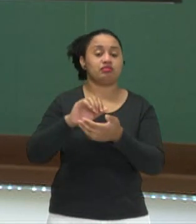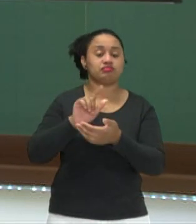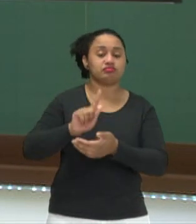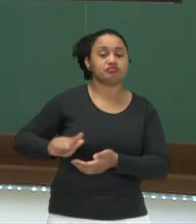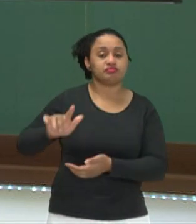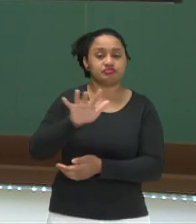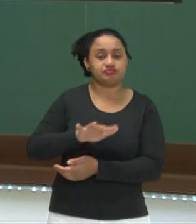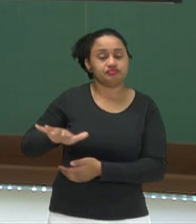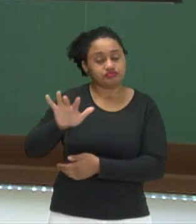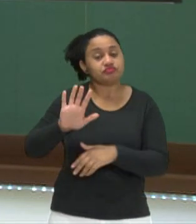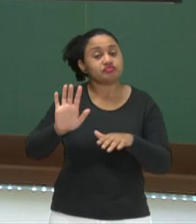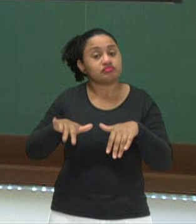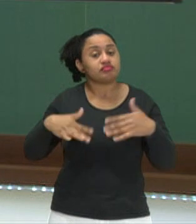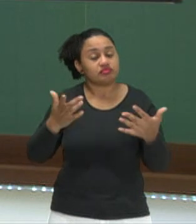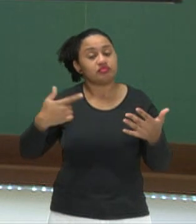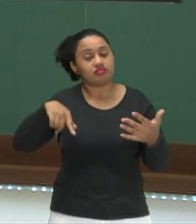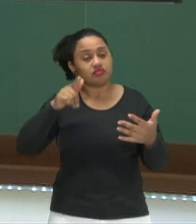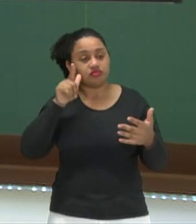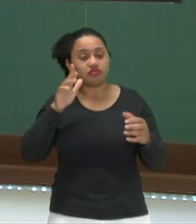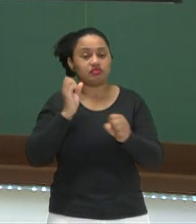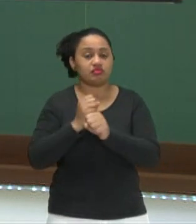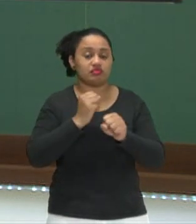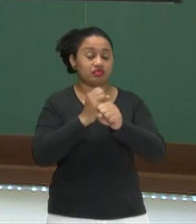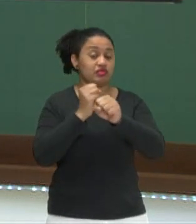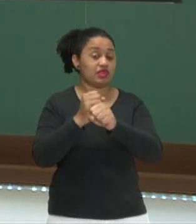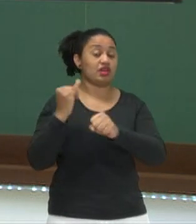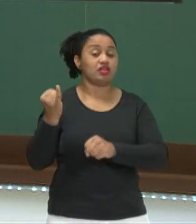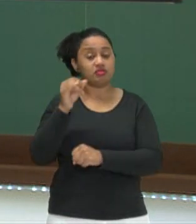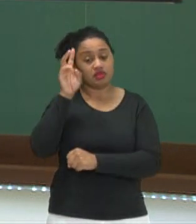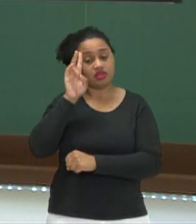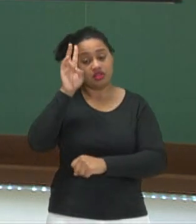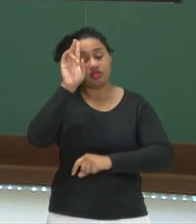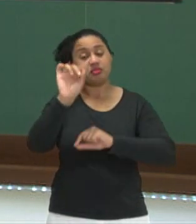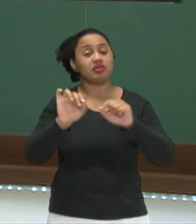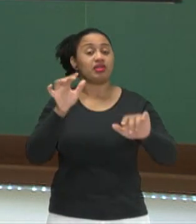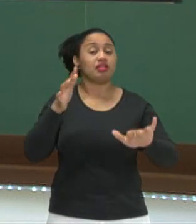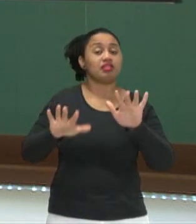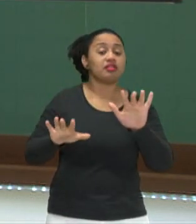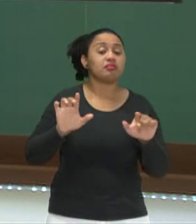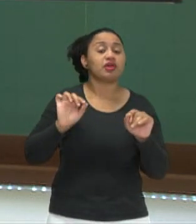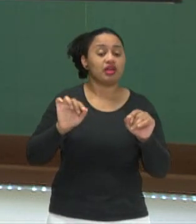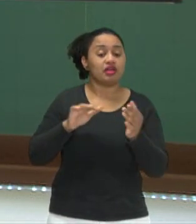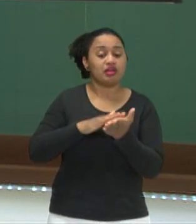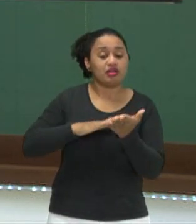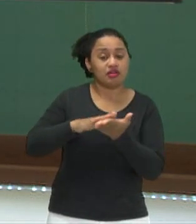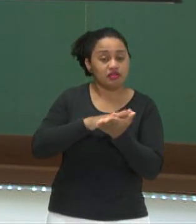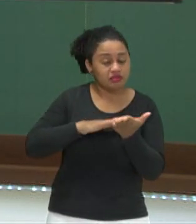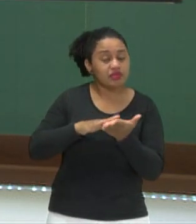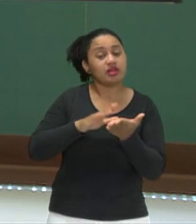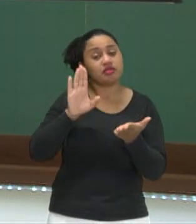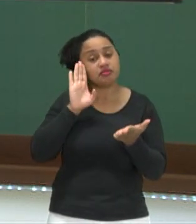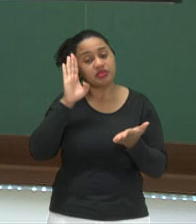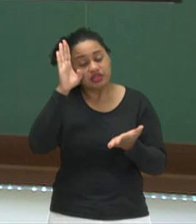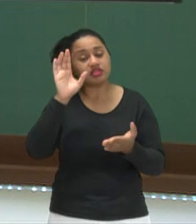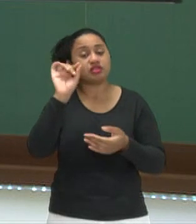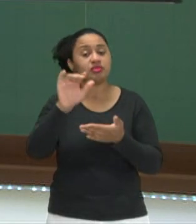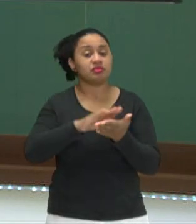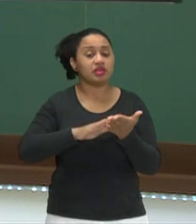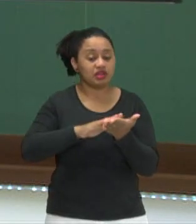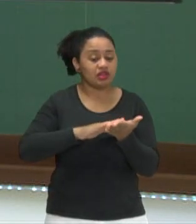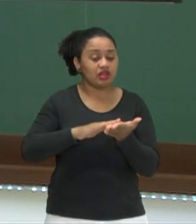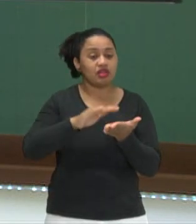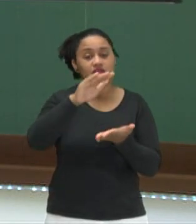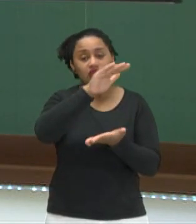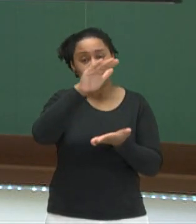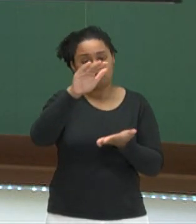espacial. E para a gente poder calcular, não esquecer, depende exatamente dessas bases, principalmente da base inferior